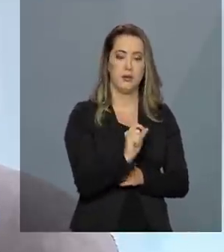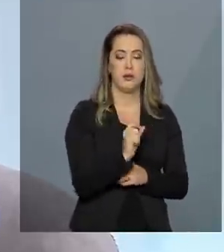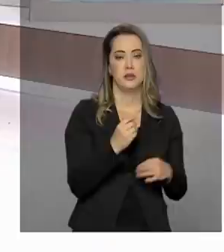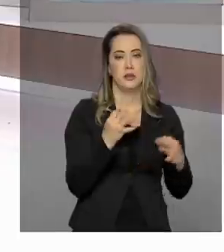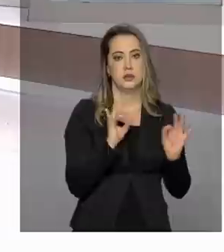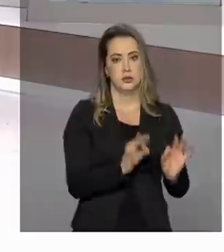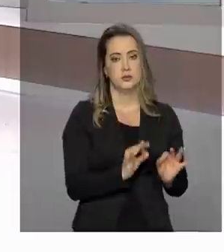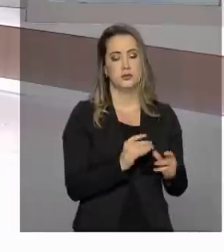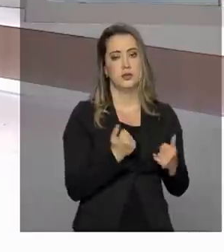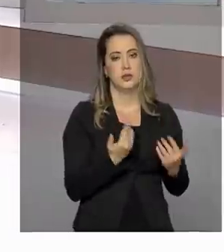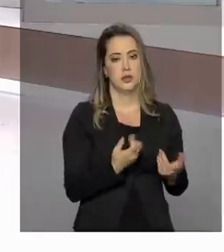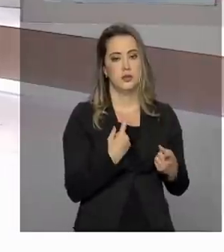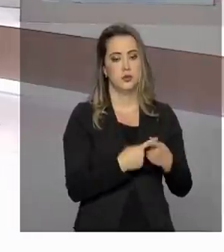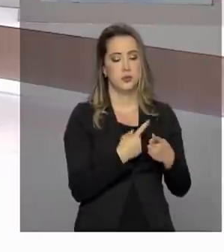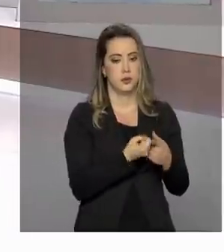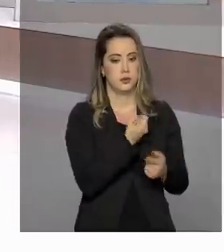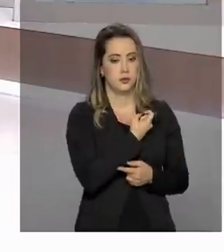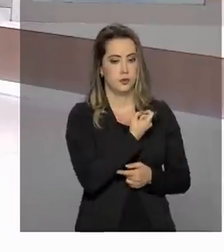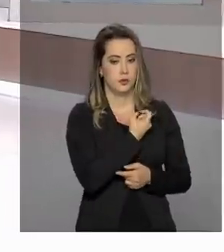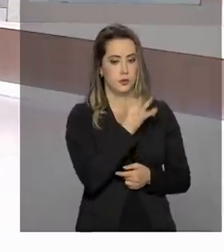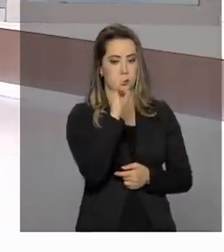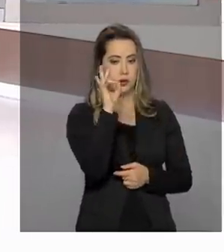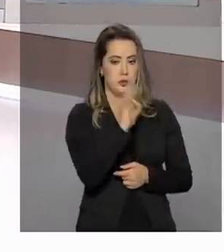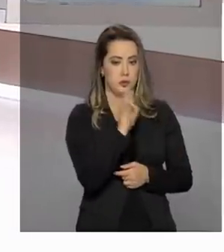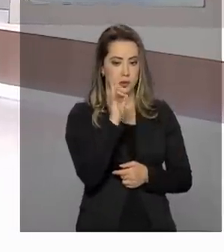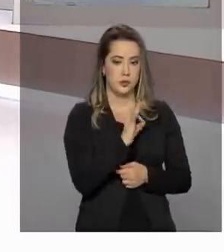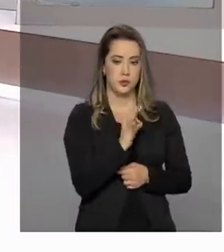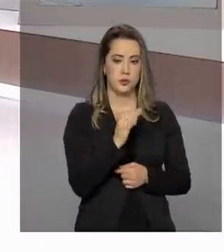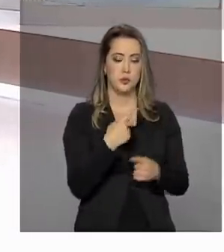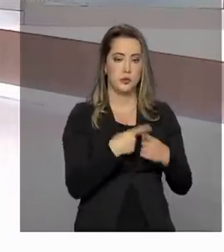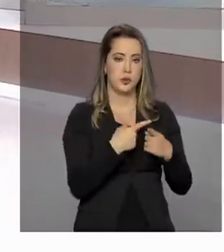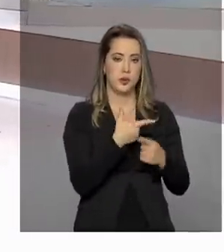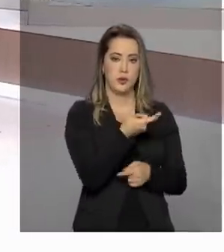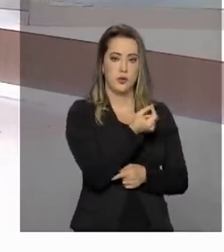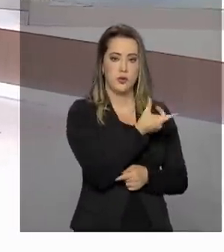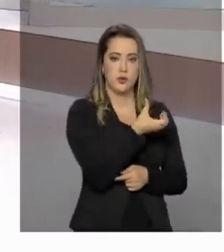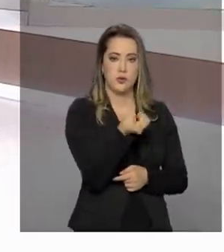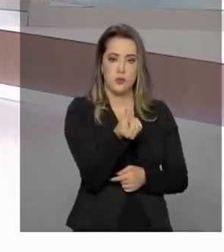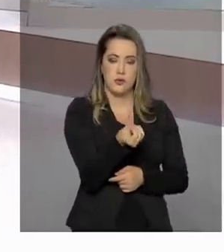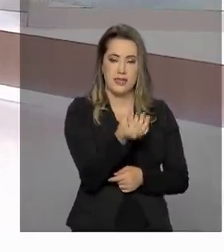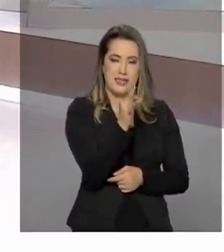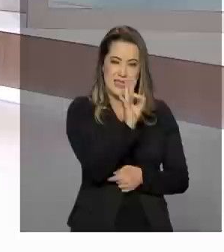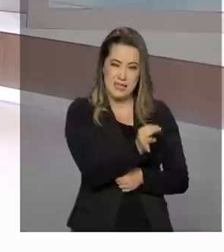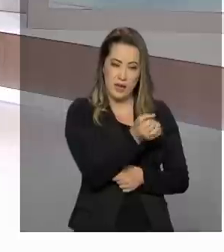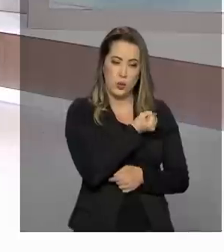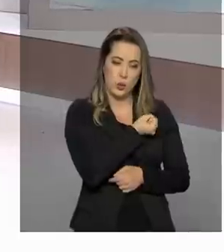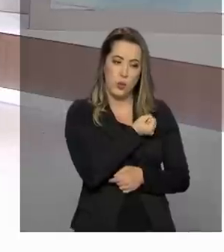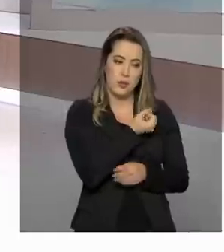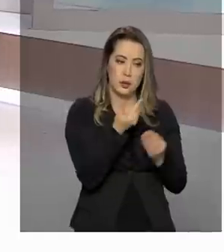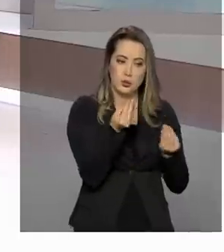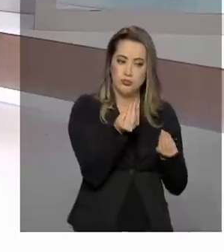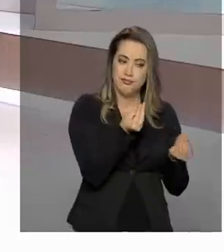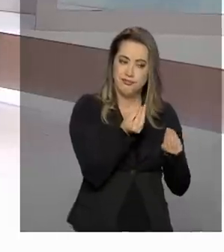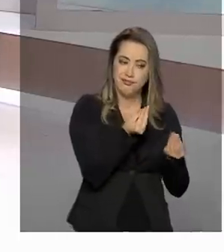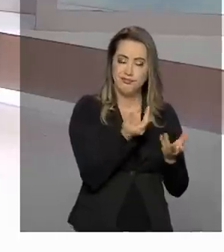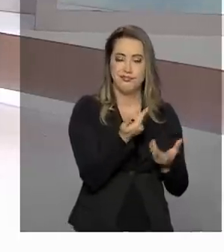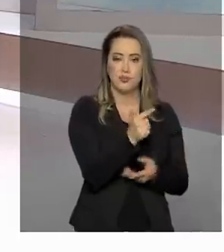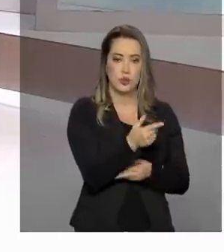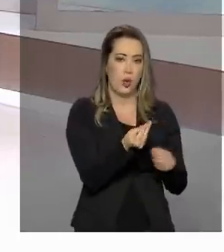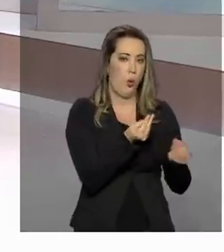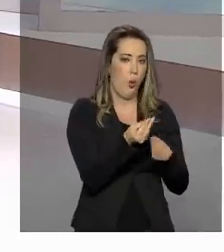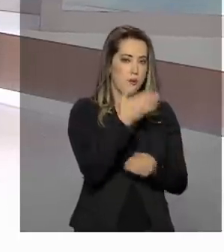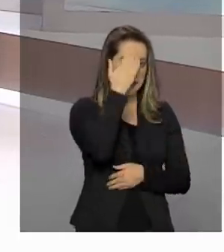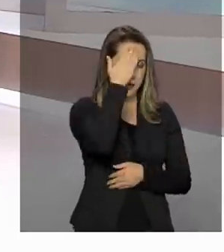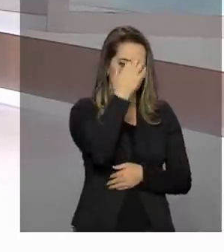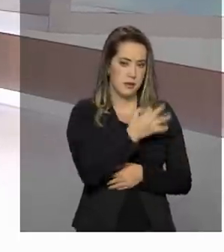valor absoluto que, em 2026, a União vai aportar no fundo. Eu